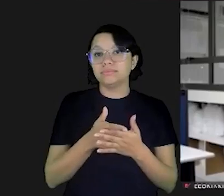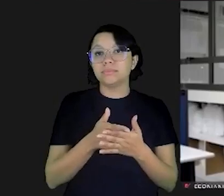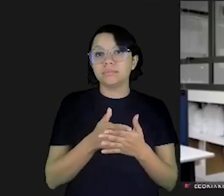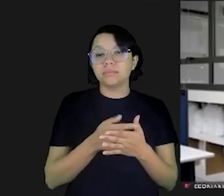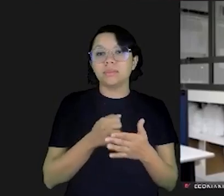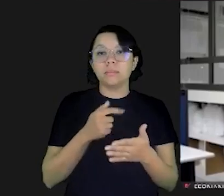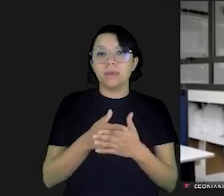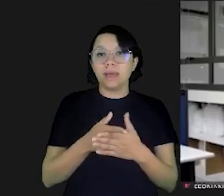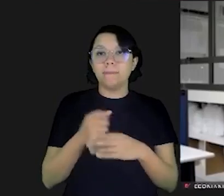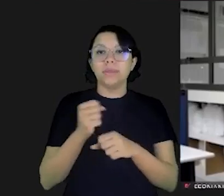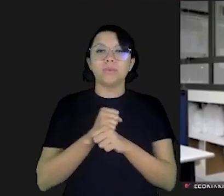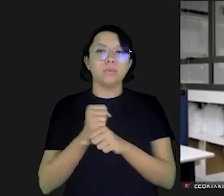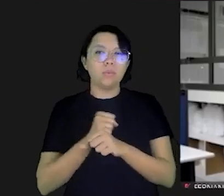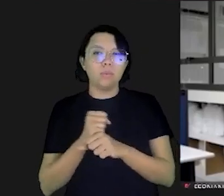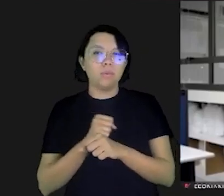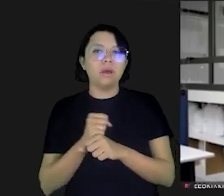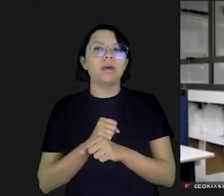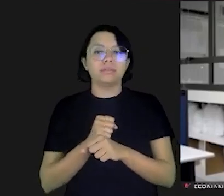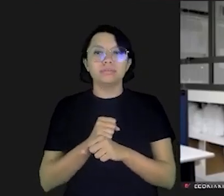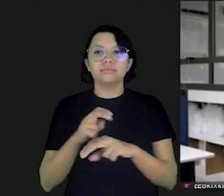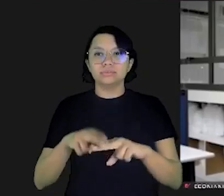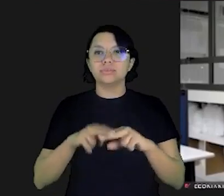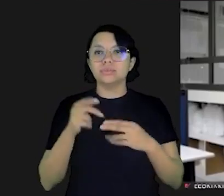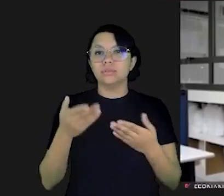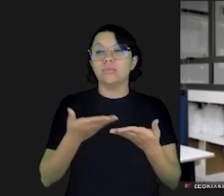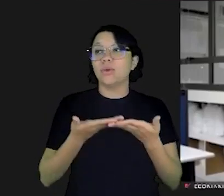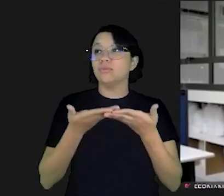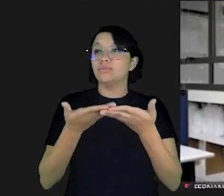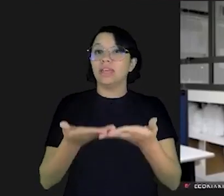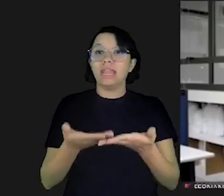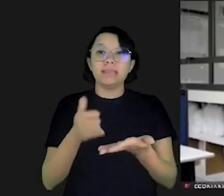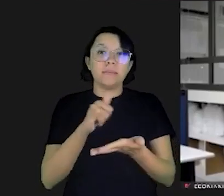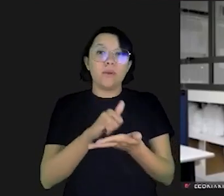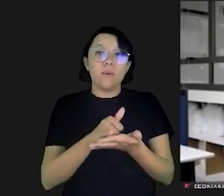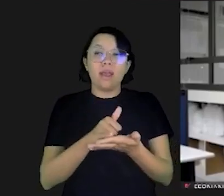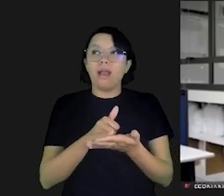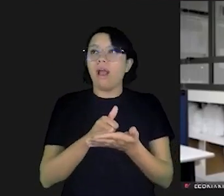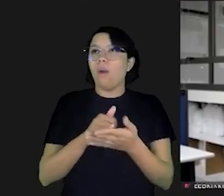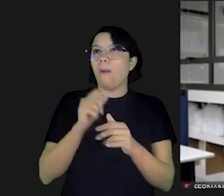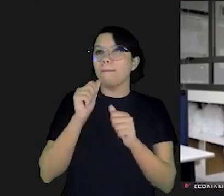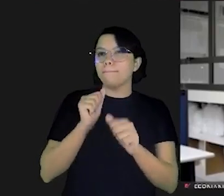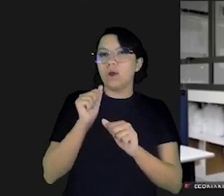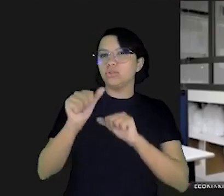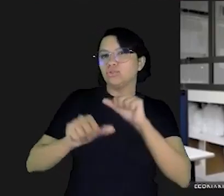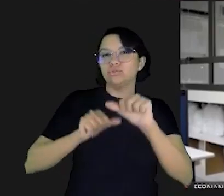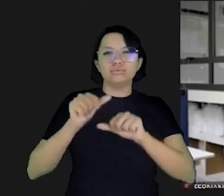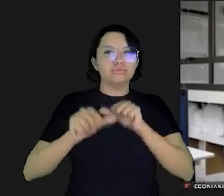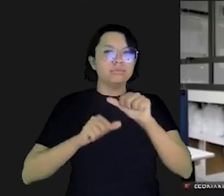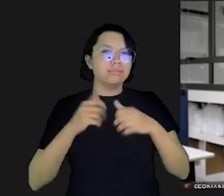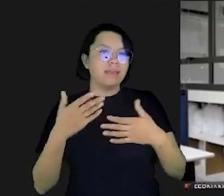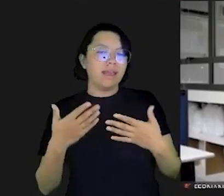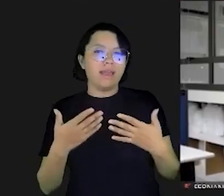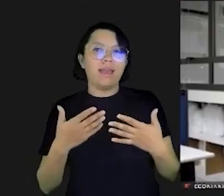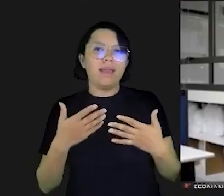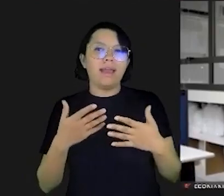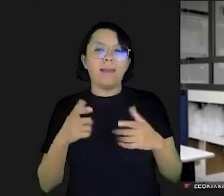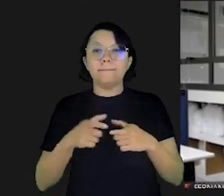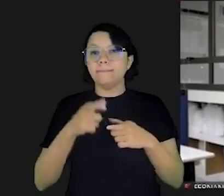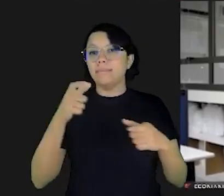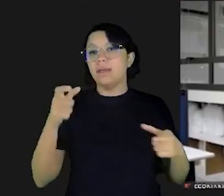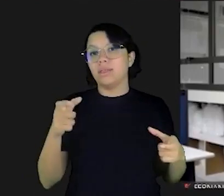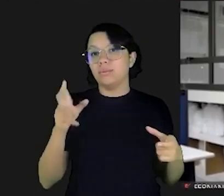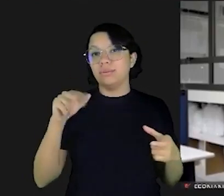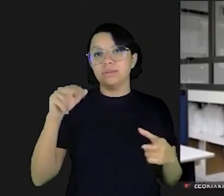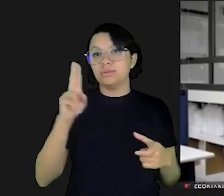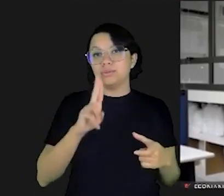adquire uma anuidade de cartão de crédito pagando caro por aquela anuidade porque ele oferece um programa de milhagem x, y, z e